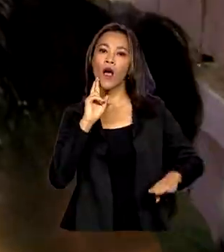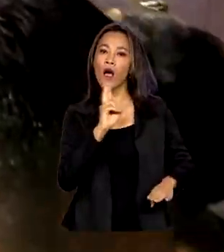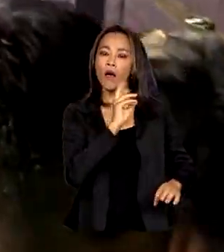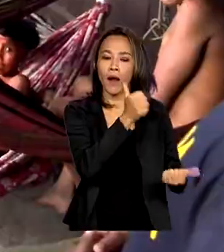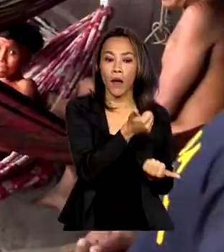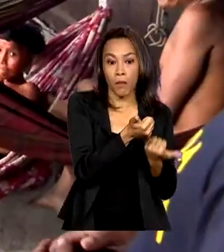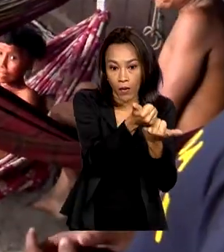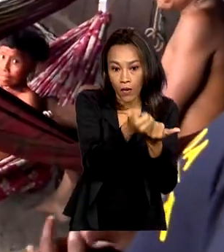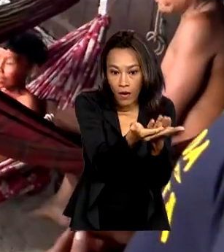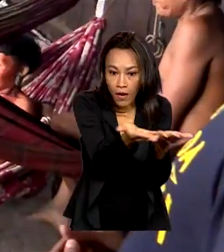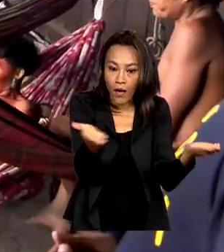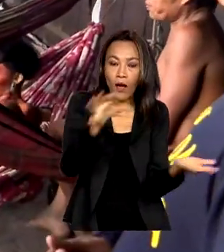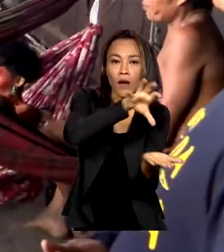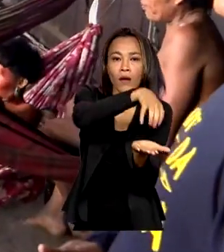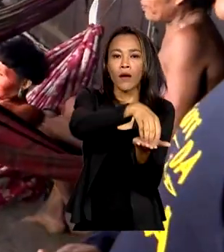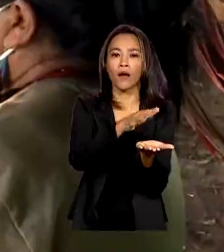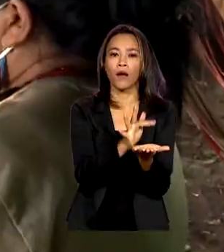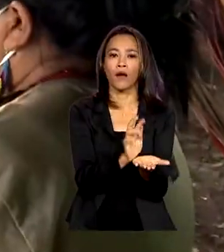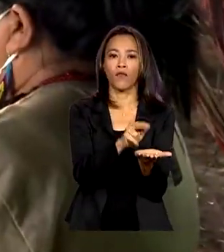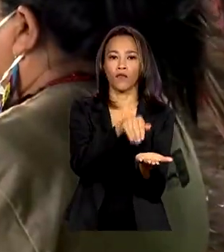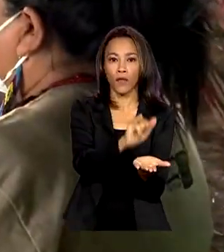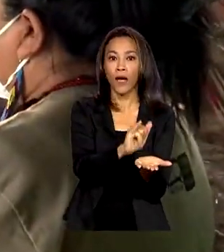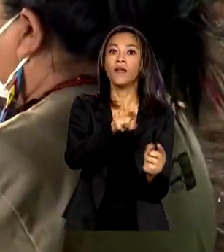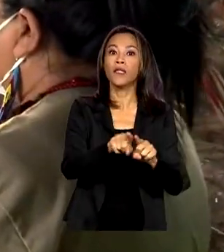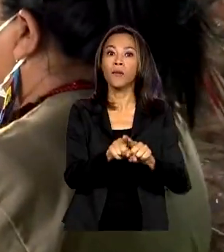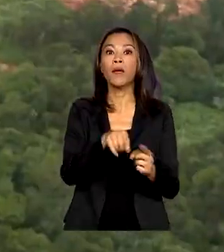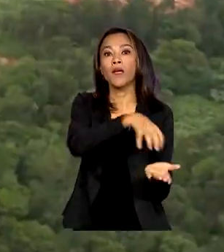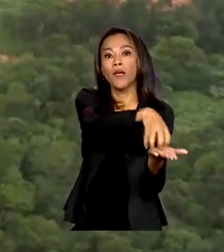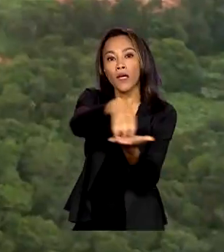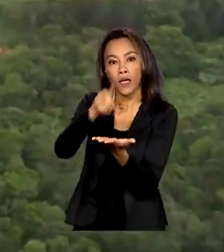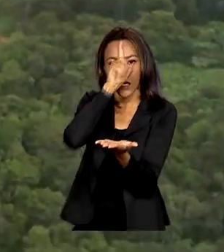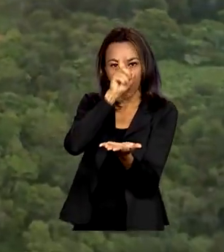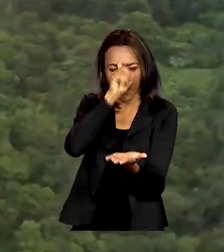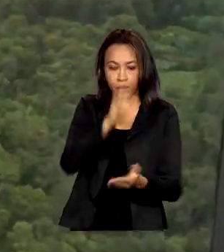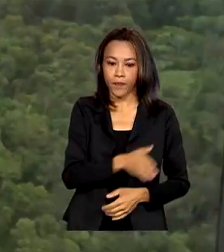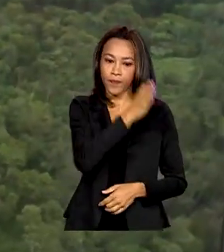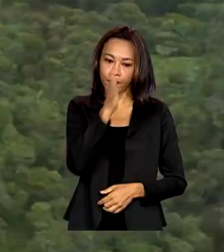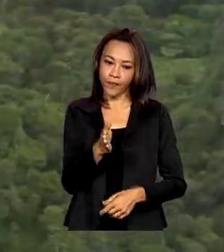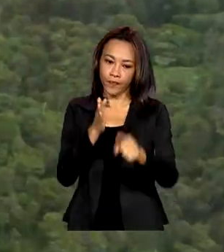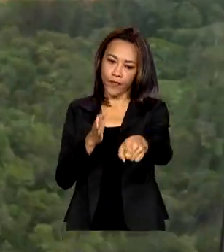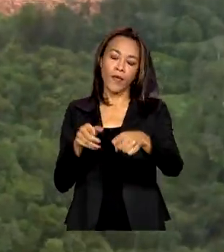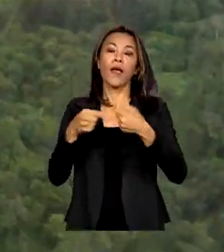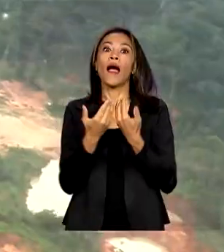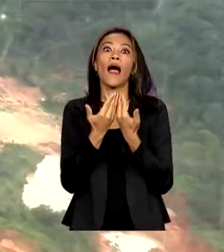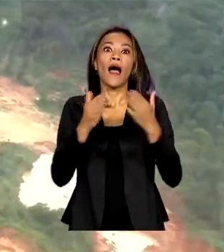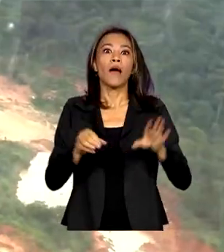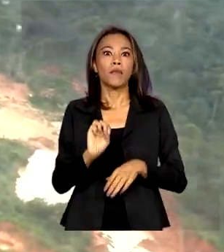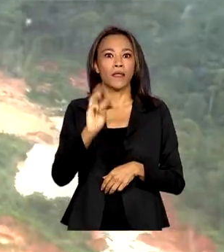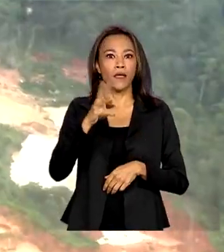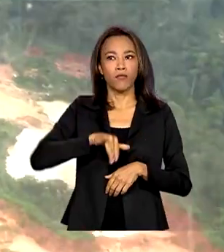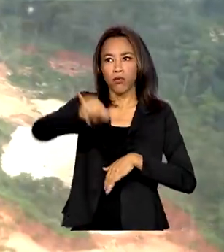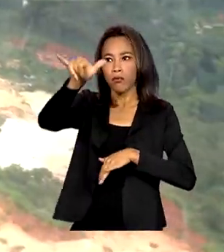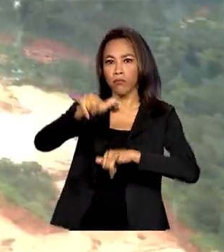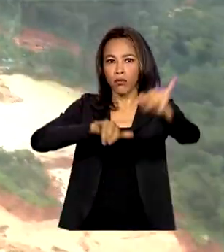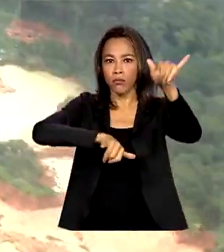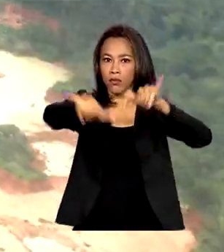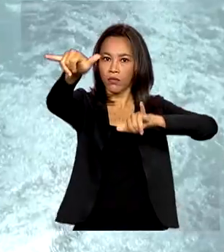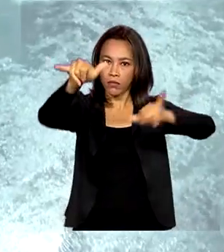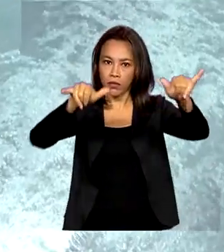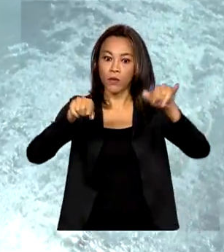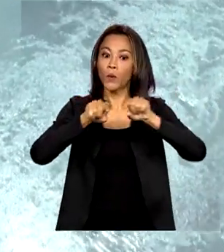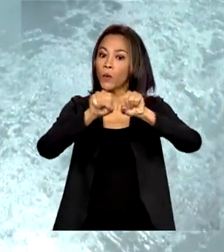apoio da FUNAI e postos de saúde na região. Força Aérea reabre três corredores de voo para permitir a saída